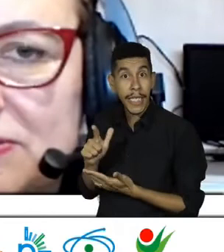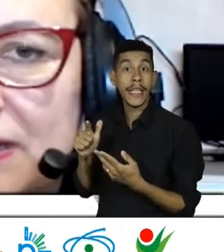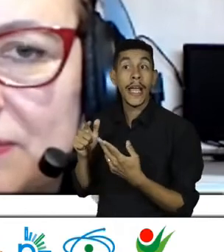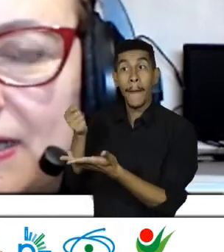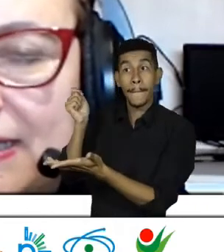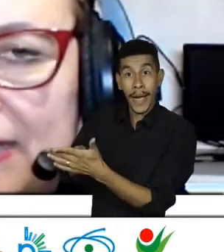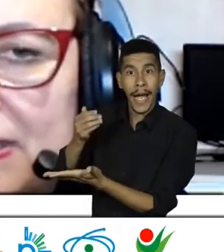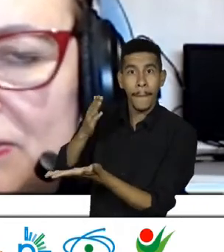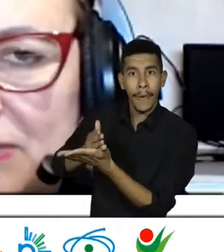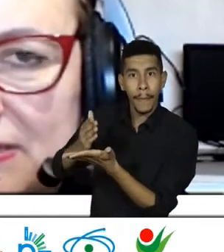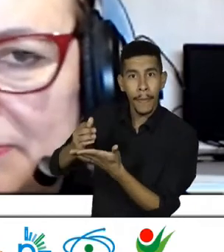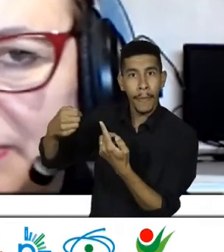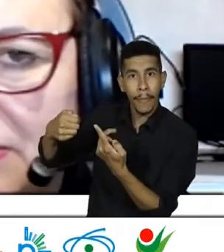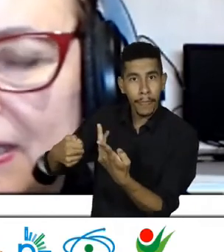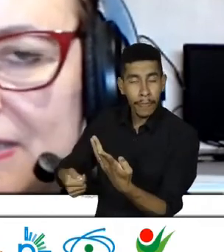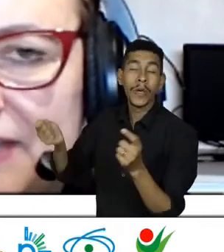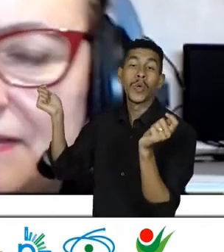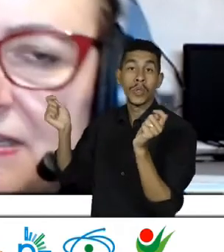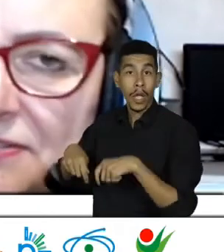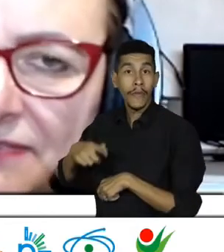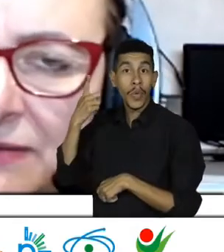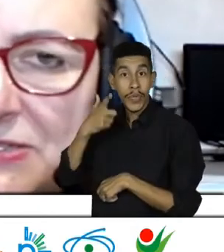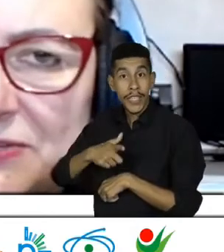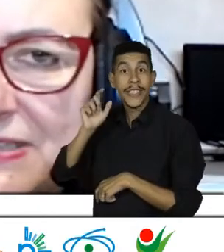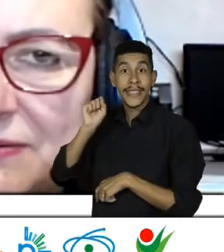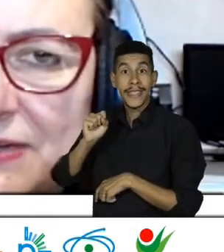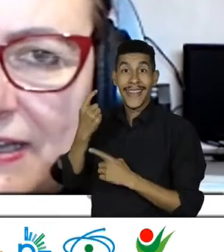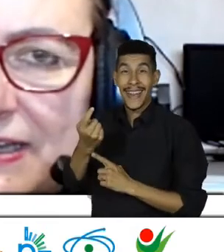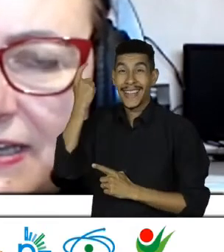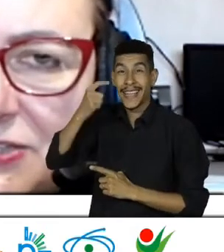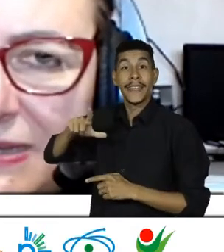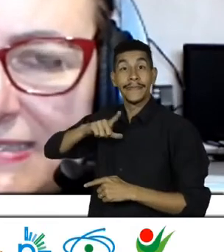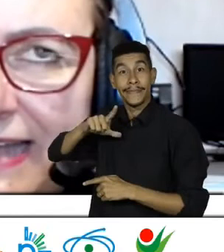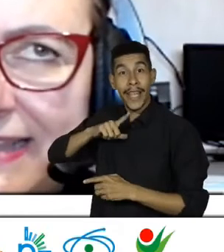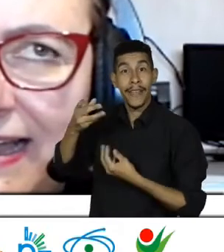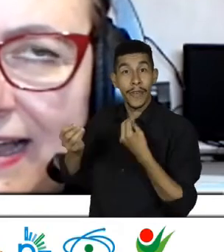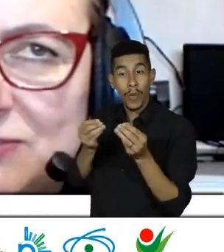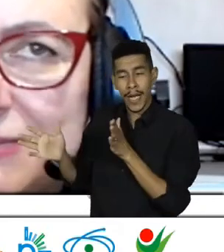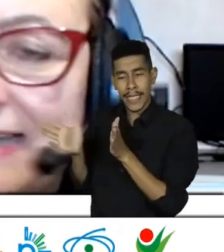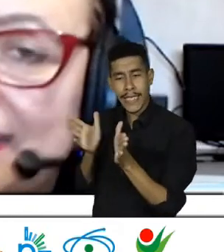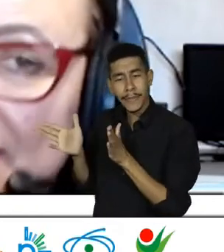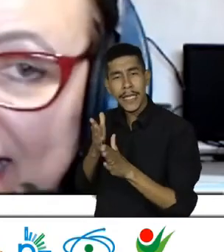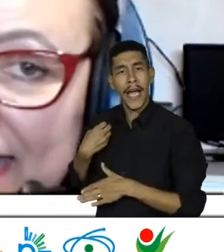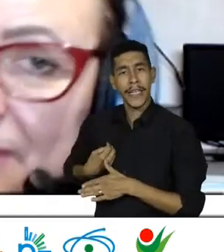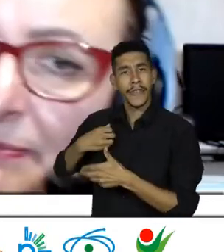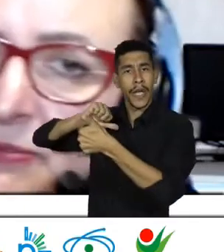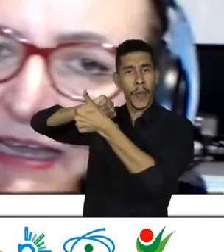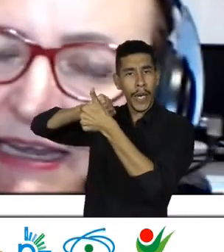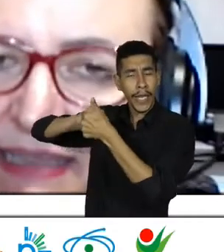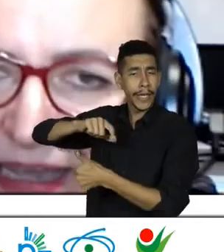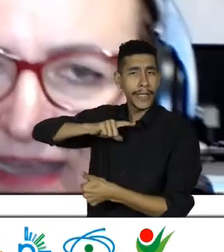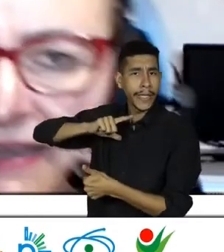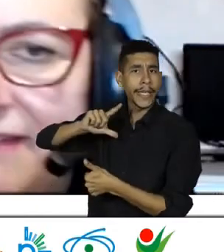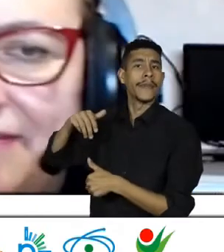longo prazo Então Dentro da situação De penúria Que eles vieram Eles tiveram Uma situação De uma certa De uma certa vantagem